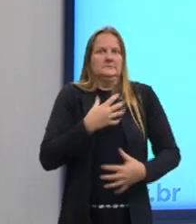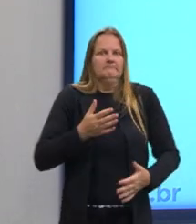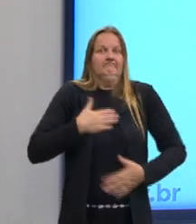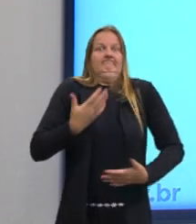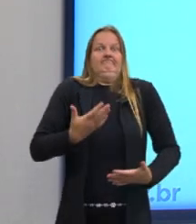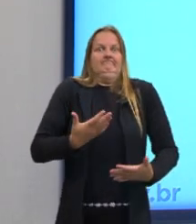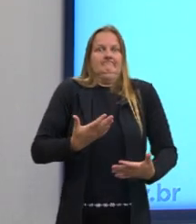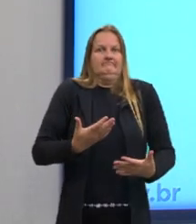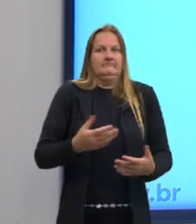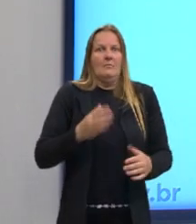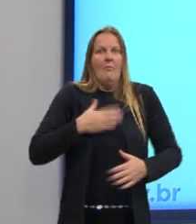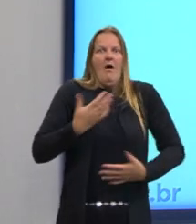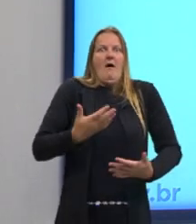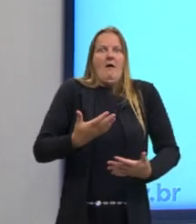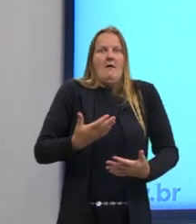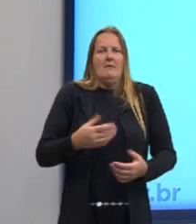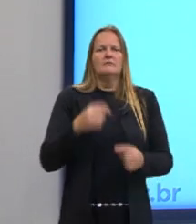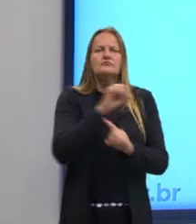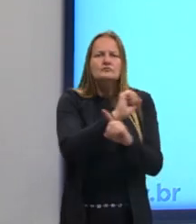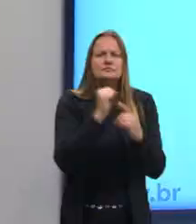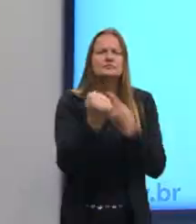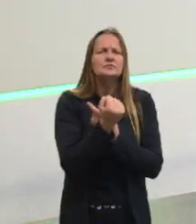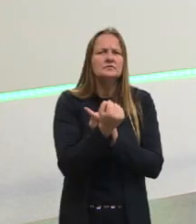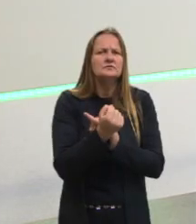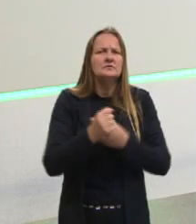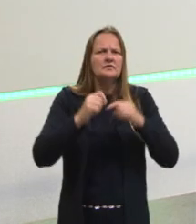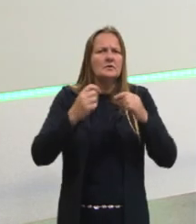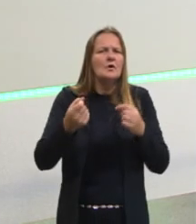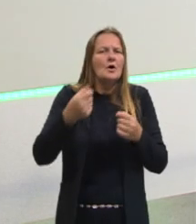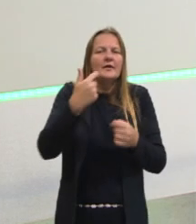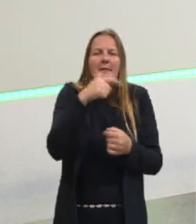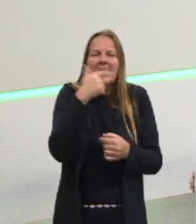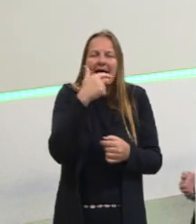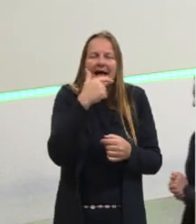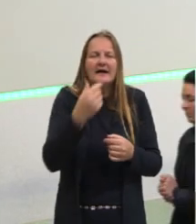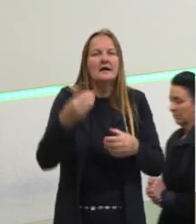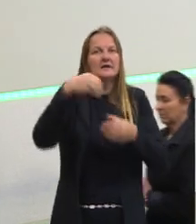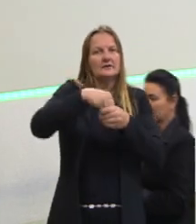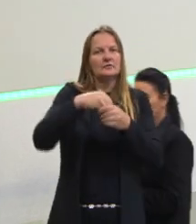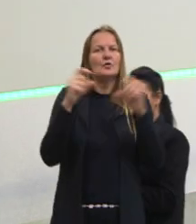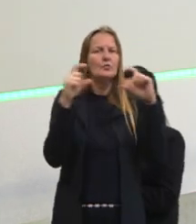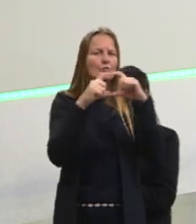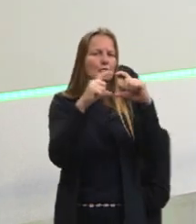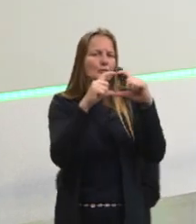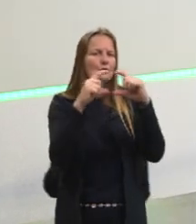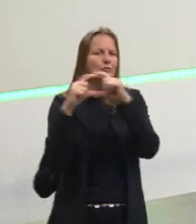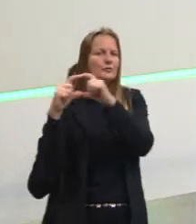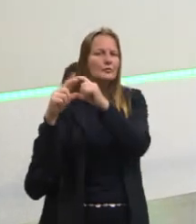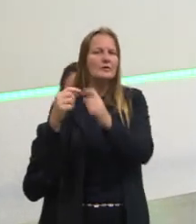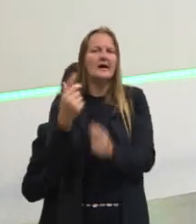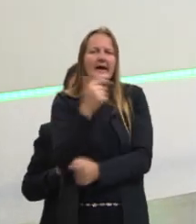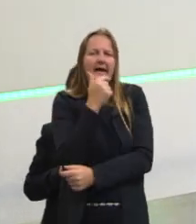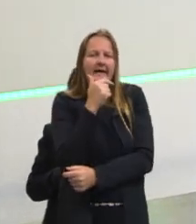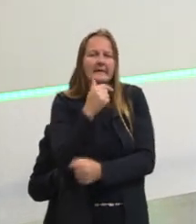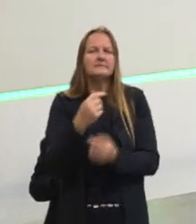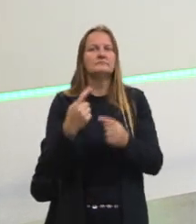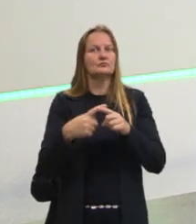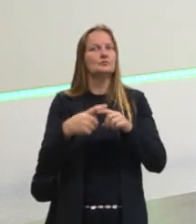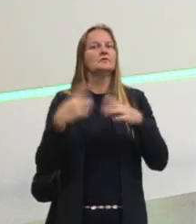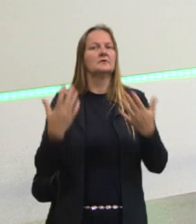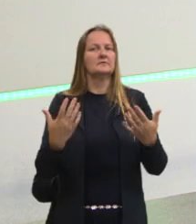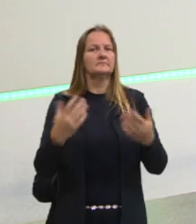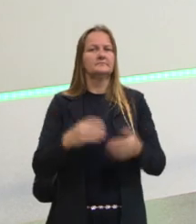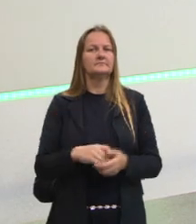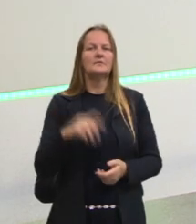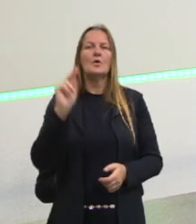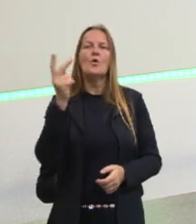e o que causa o humor dentro dessa CHARGE, a gente vai voltar para o nosso texto base. Lembrando, gente, que o